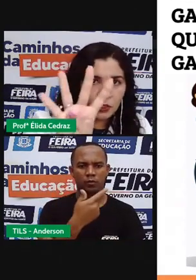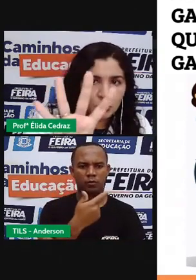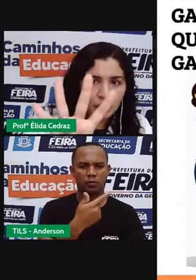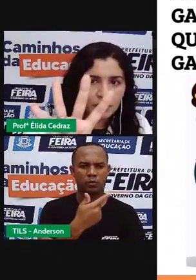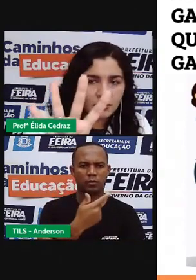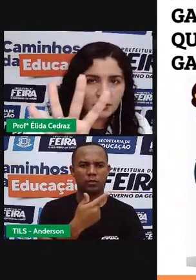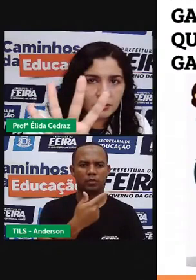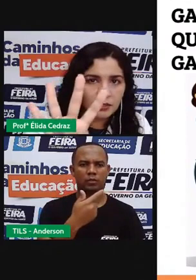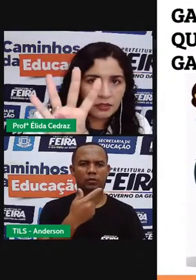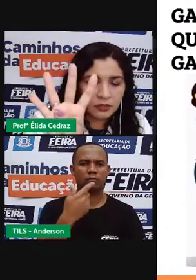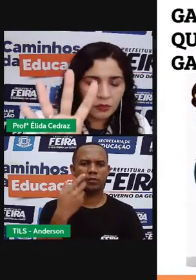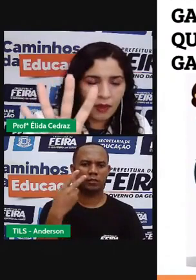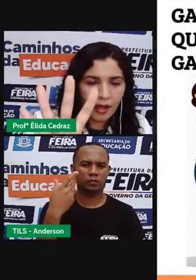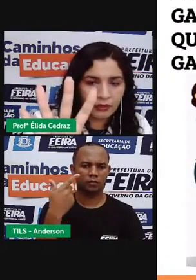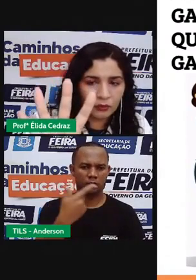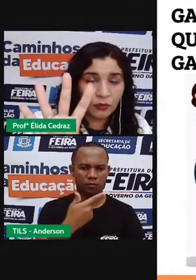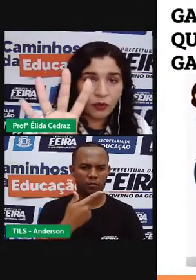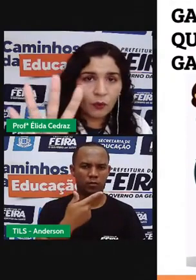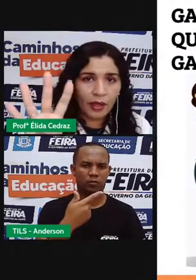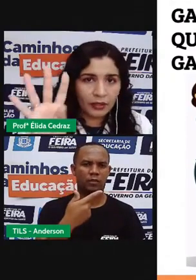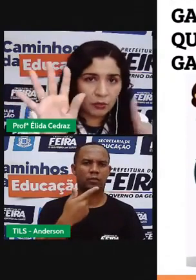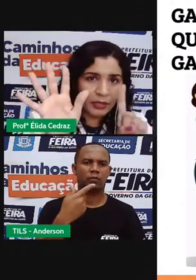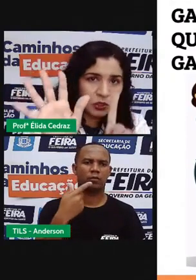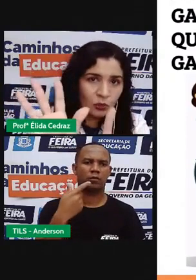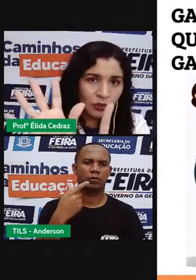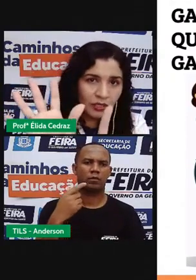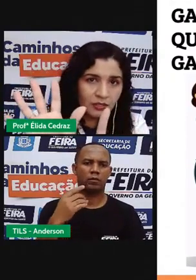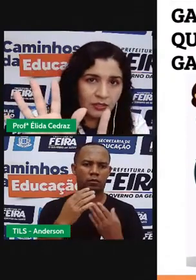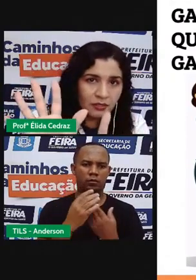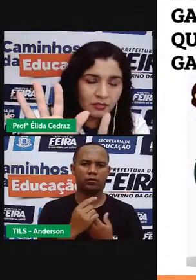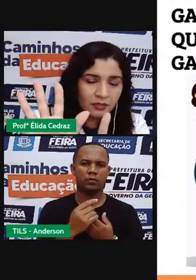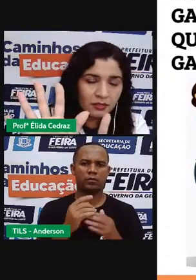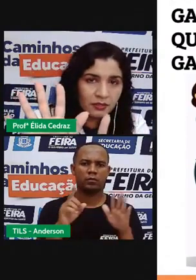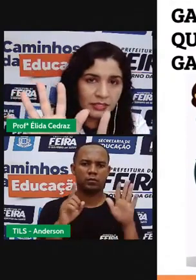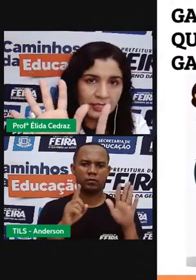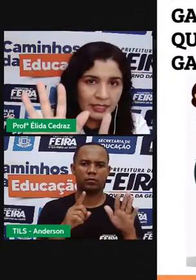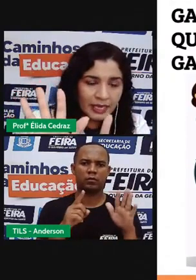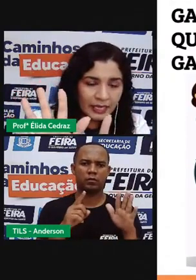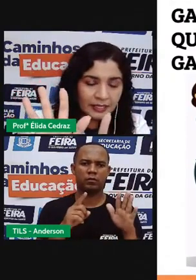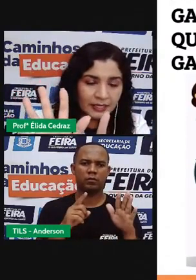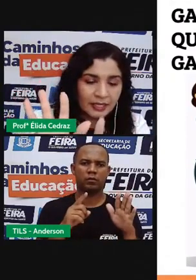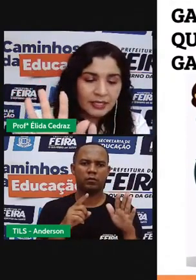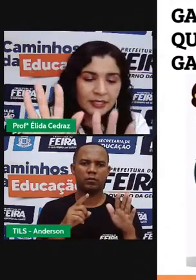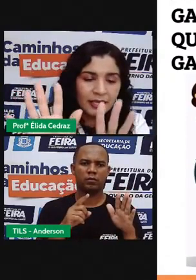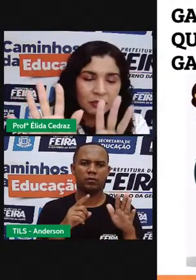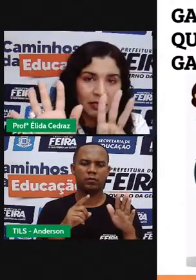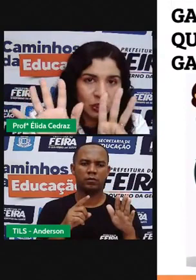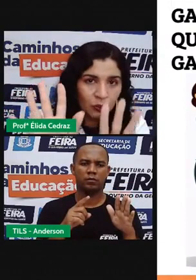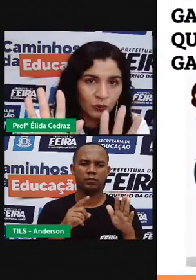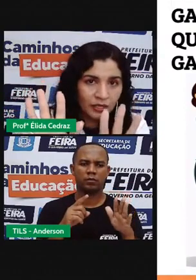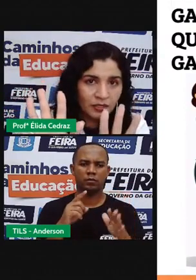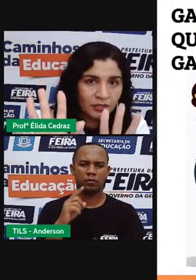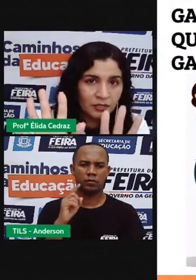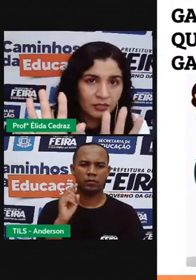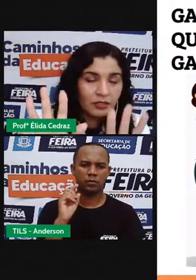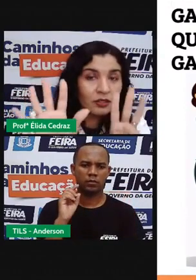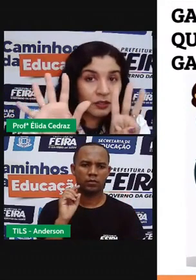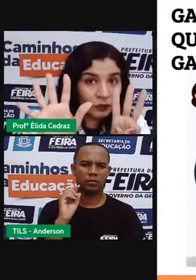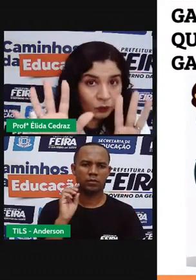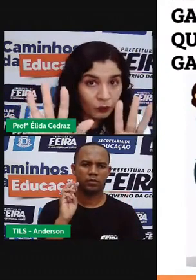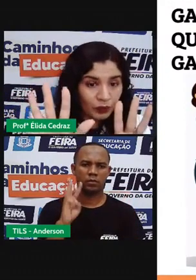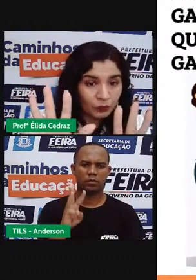mais 2, 4. 4, mais 2, 6. 6, 2,